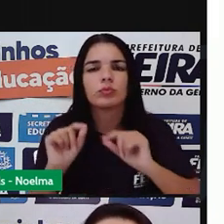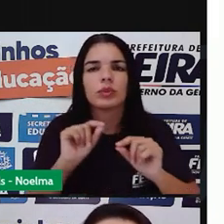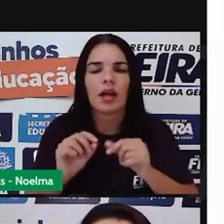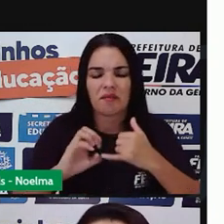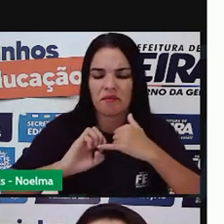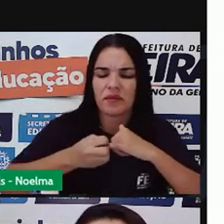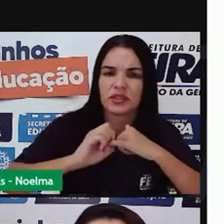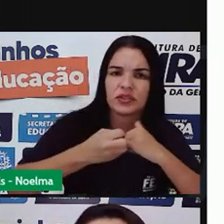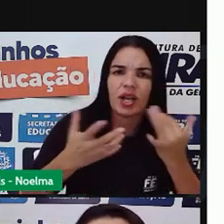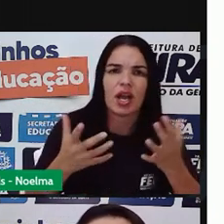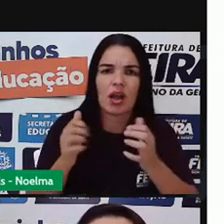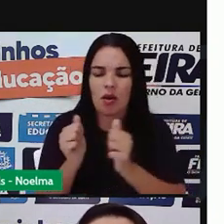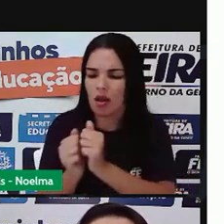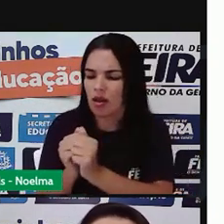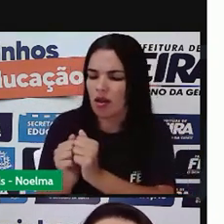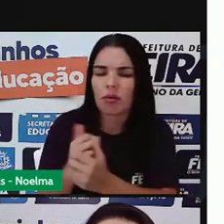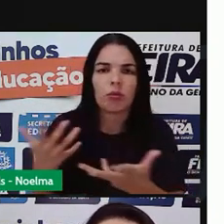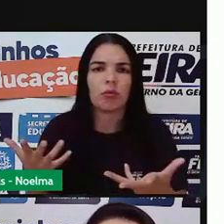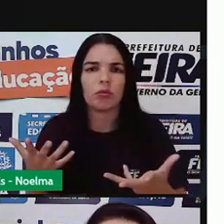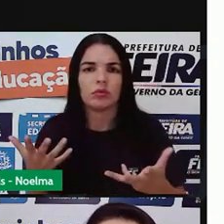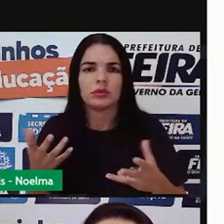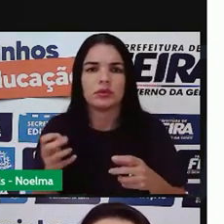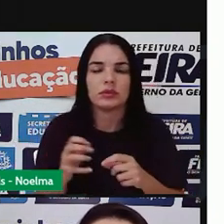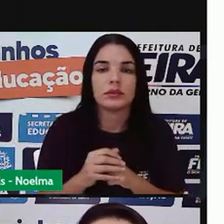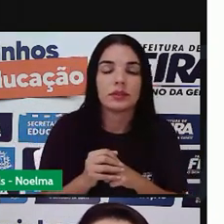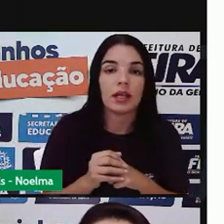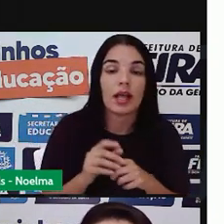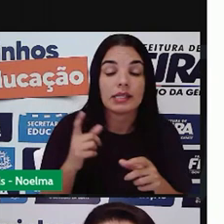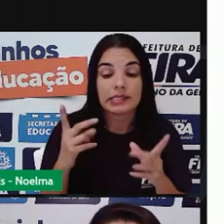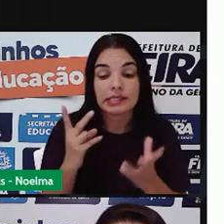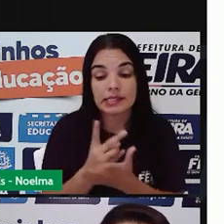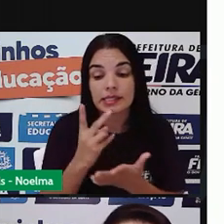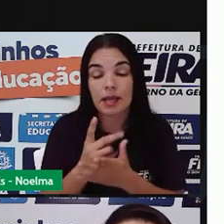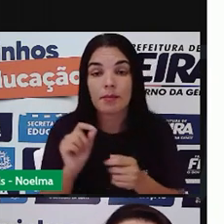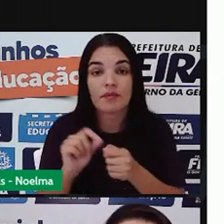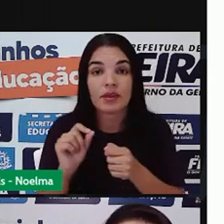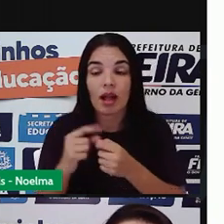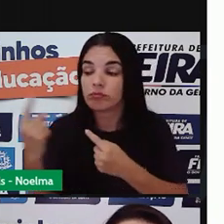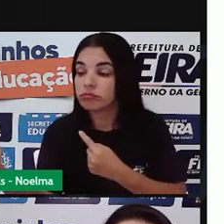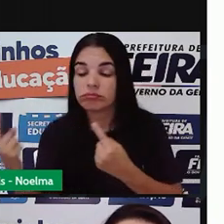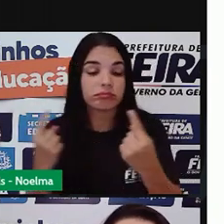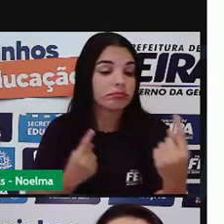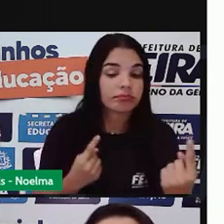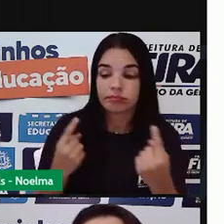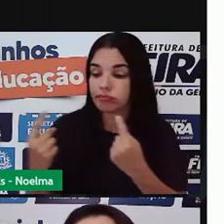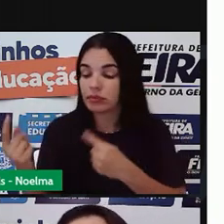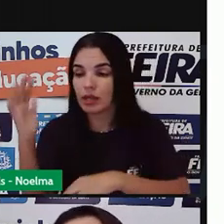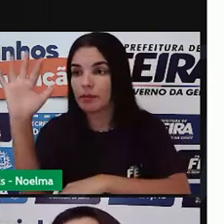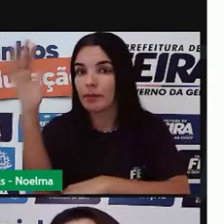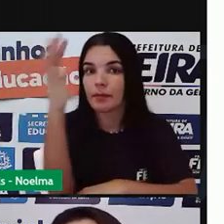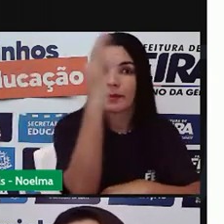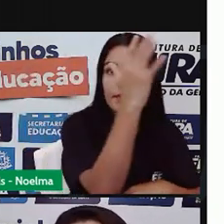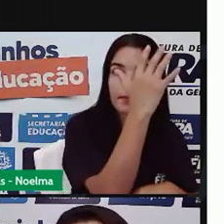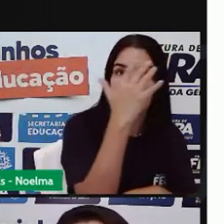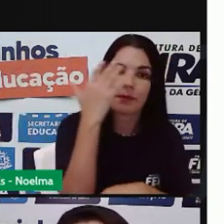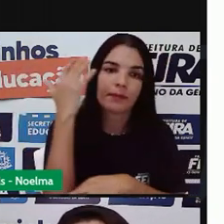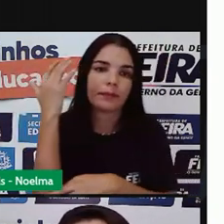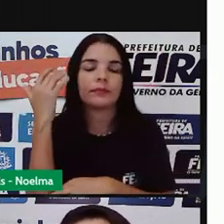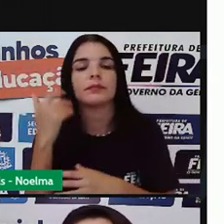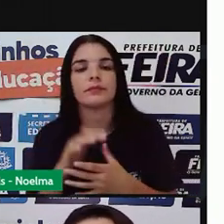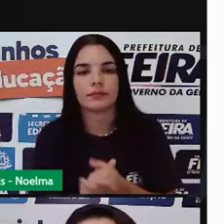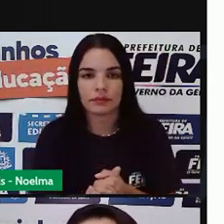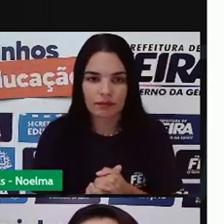feijão ervilha e aí sempre ficar alternando entre esse tipo de planta que é a leguminosa com uma não